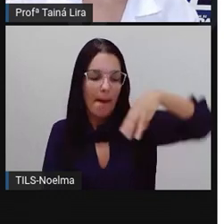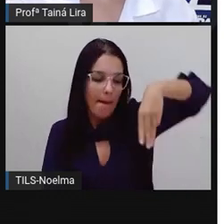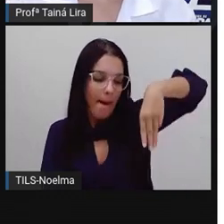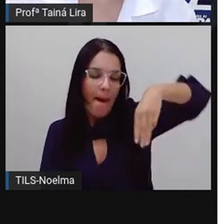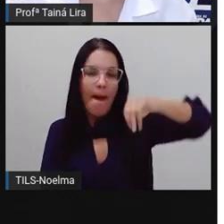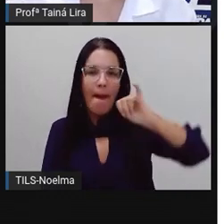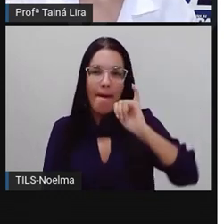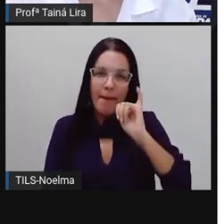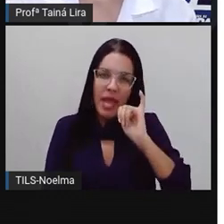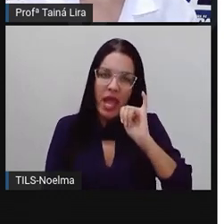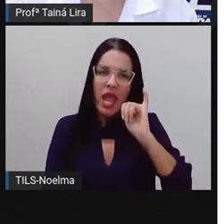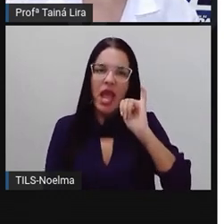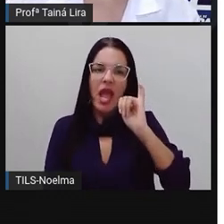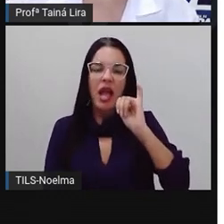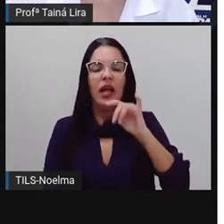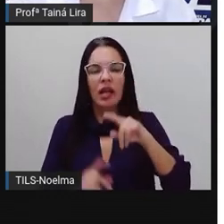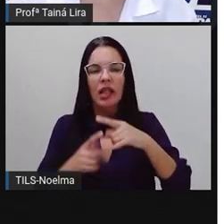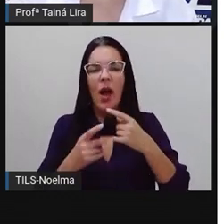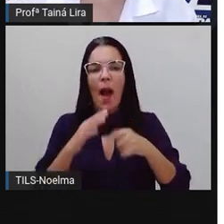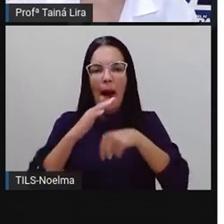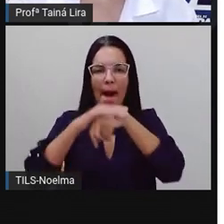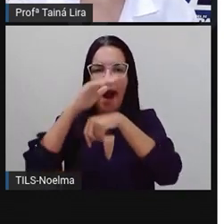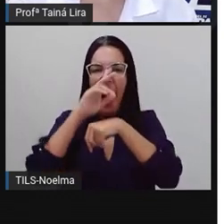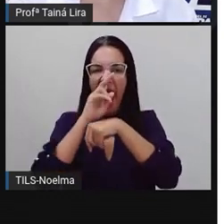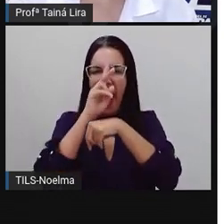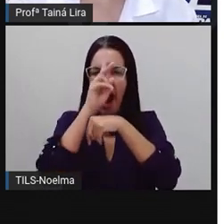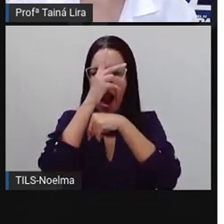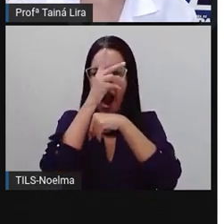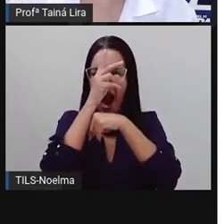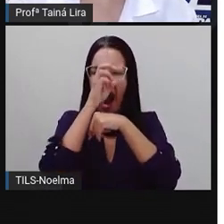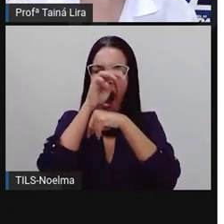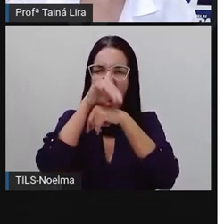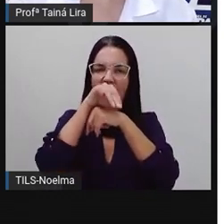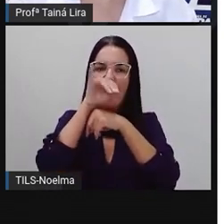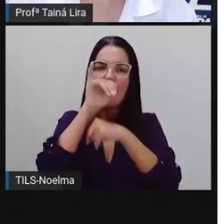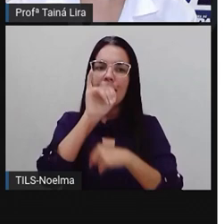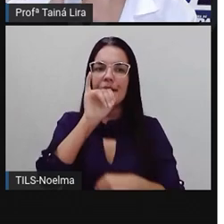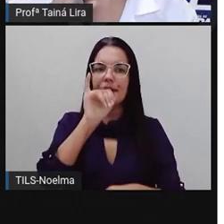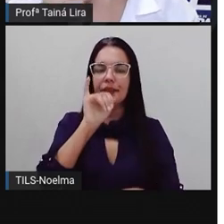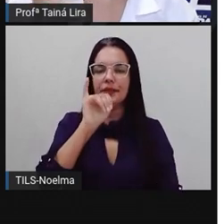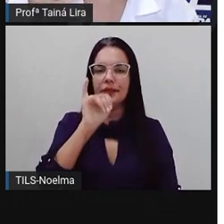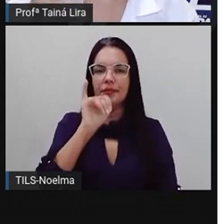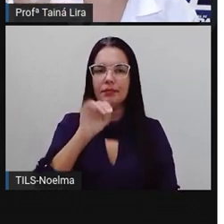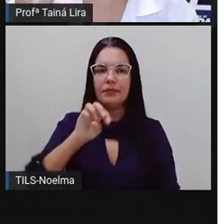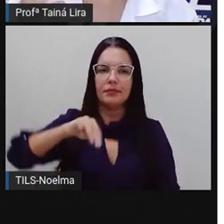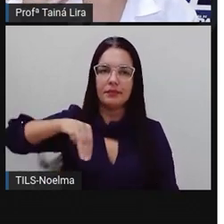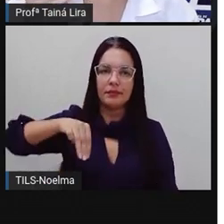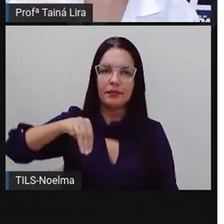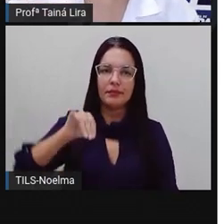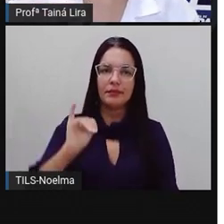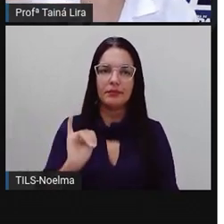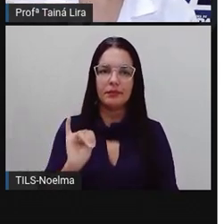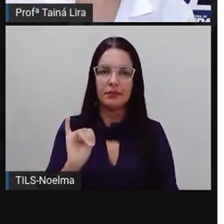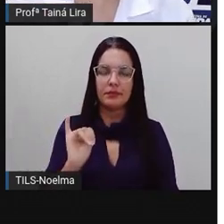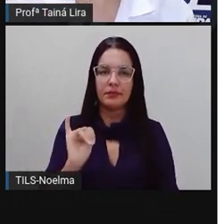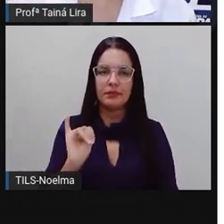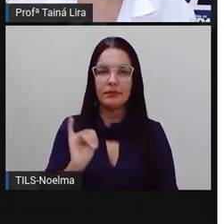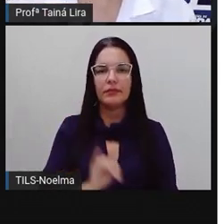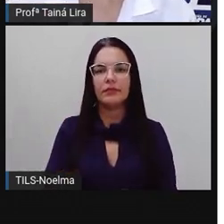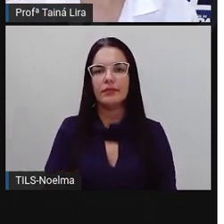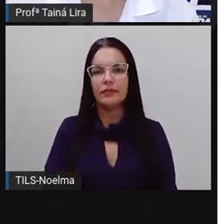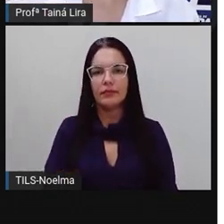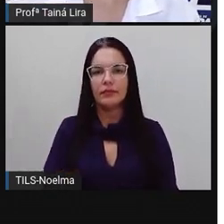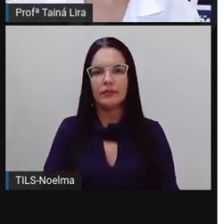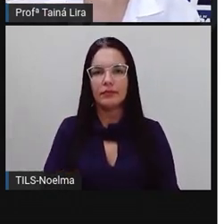Camilo, Camilo. Então, a sílaba mais forte é o Mi, não é? Esse Mi aqui é a que eu demoro mais tempo falando, Camilo.